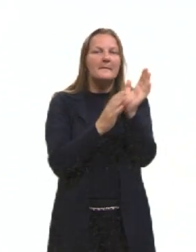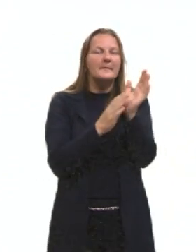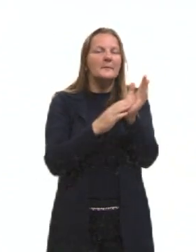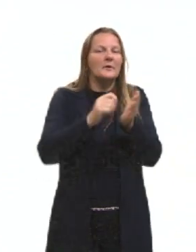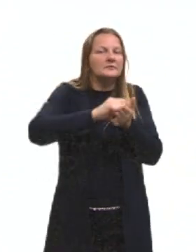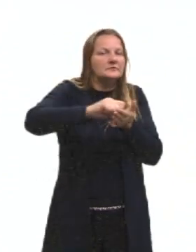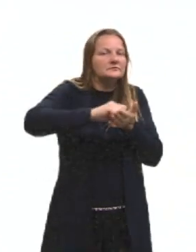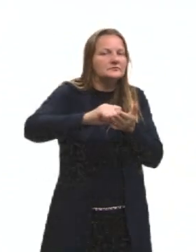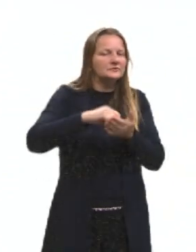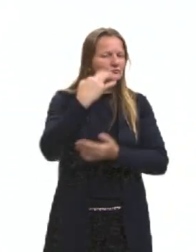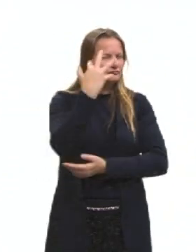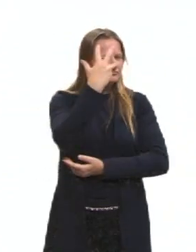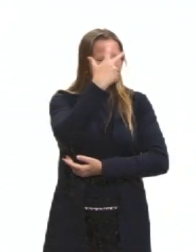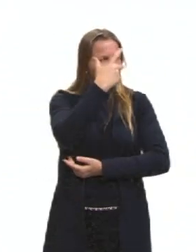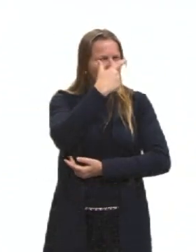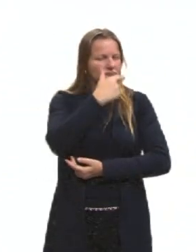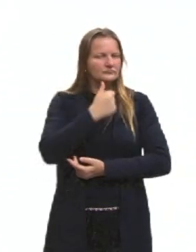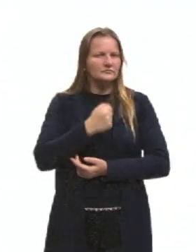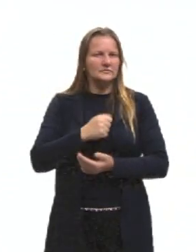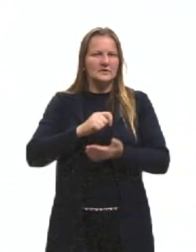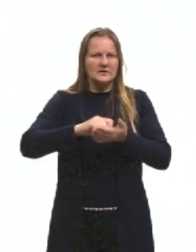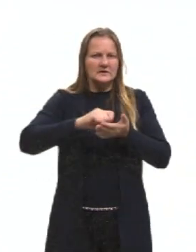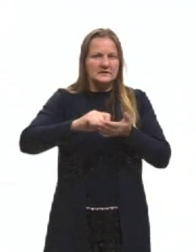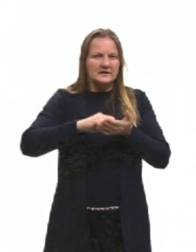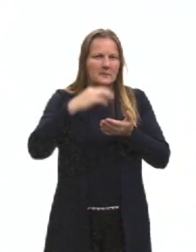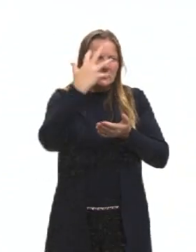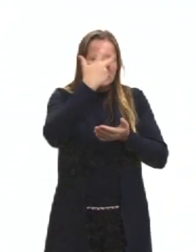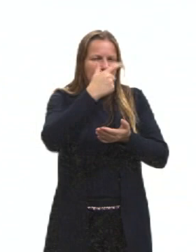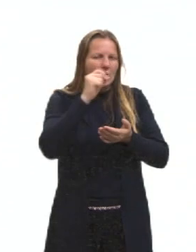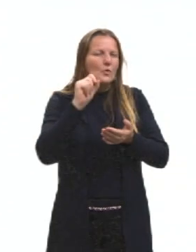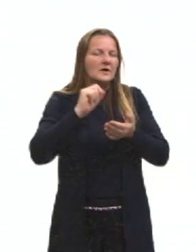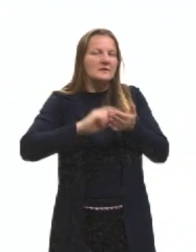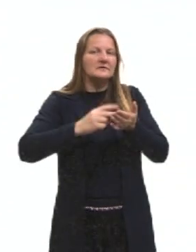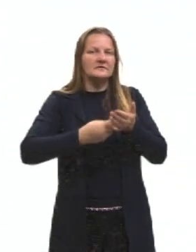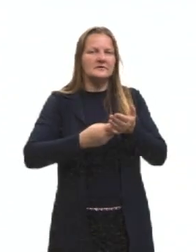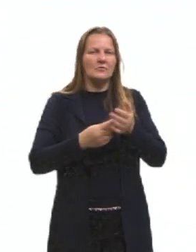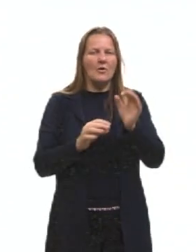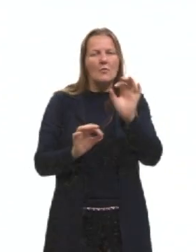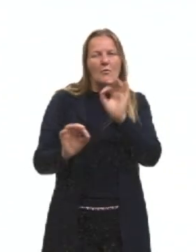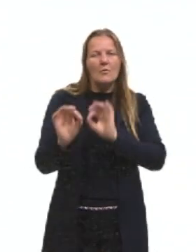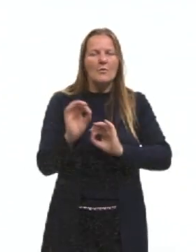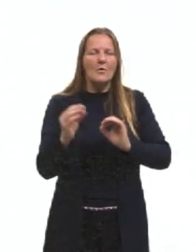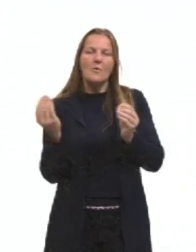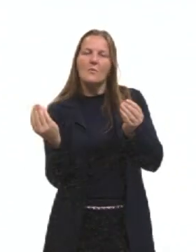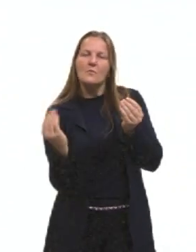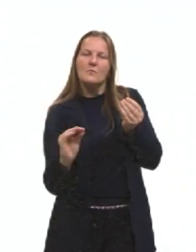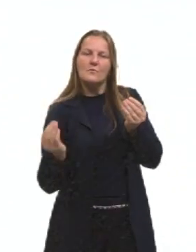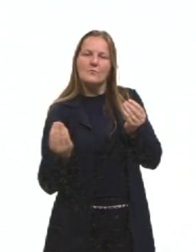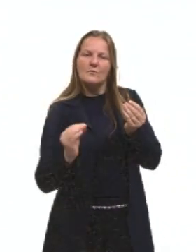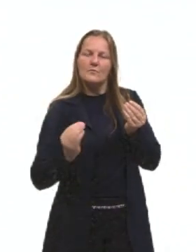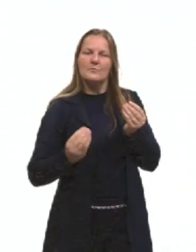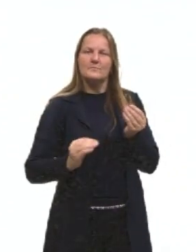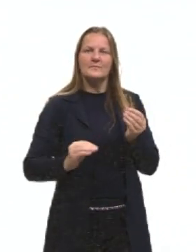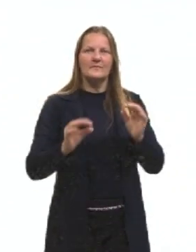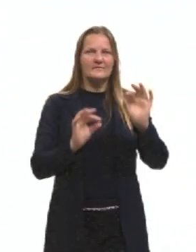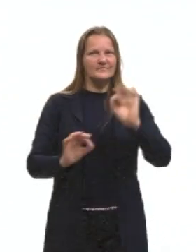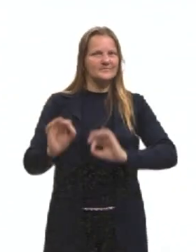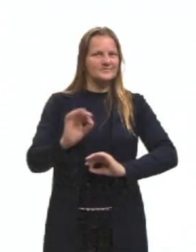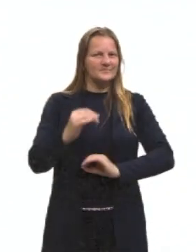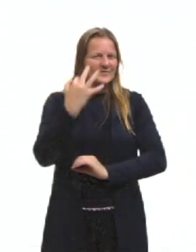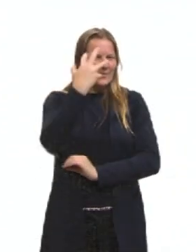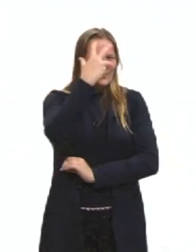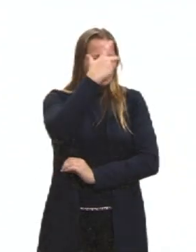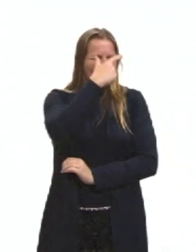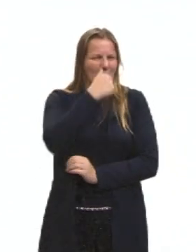escrita bonita. O que é a escrita bonita? É quando tu pensa em enfeitar, em colocar adornos, que são enfeites,